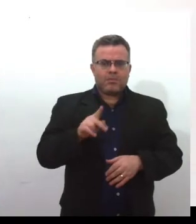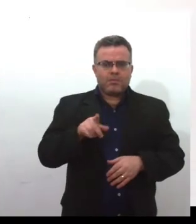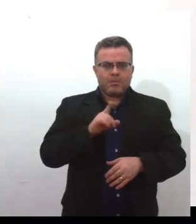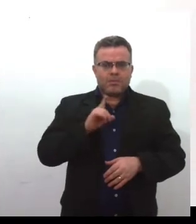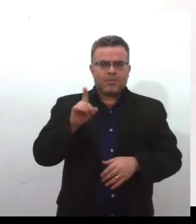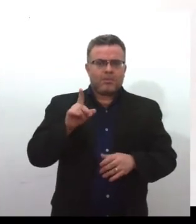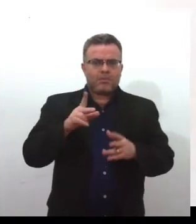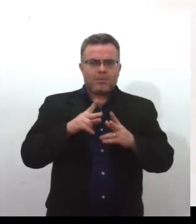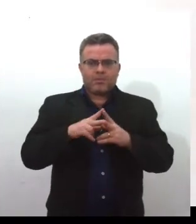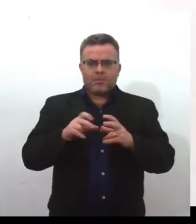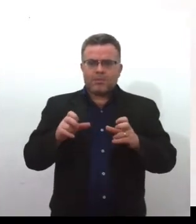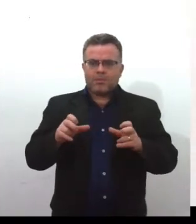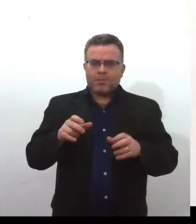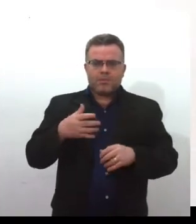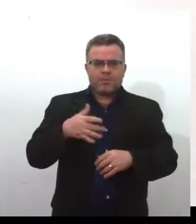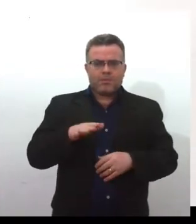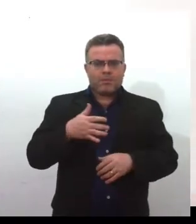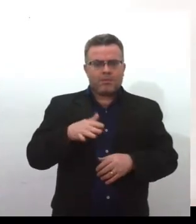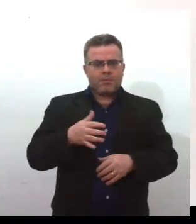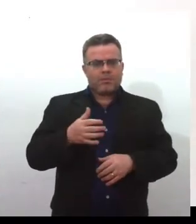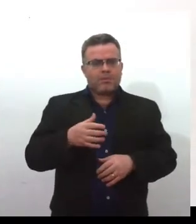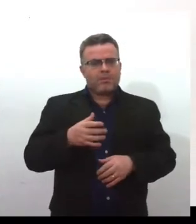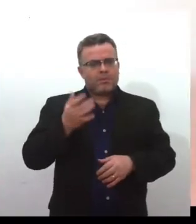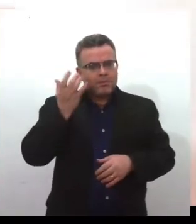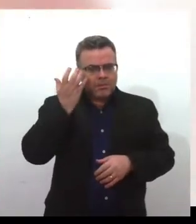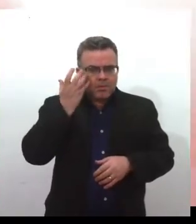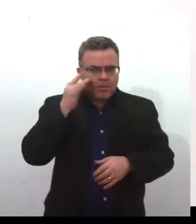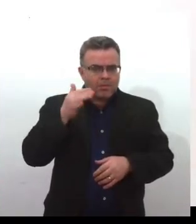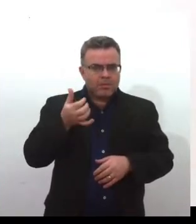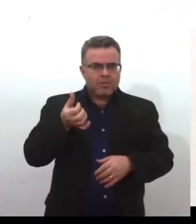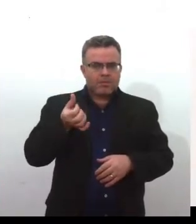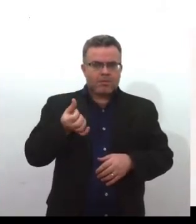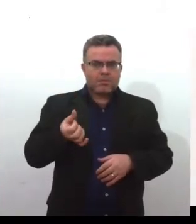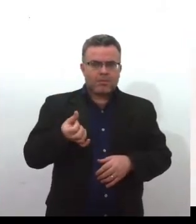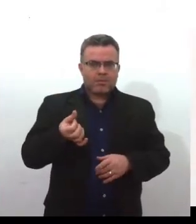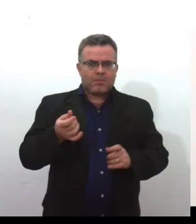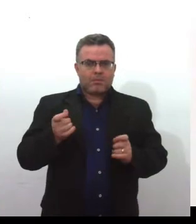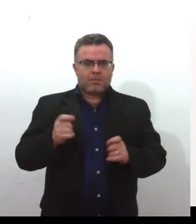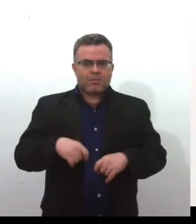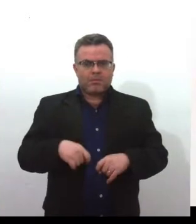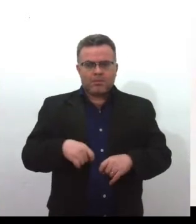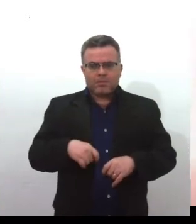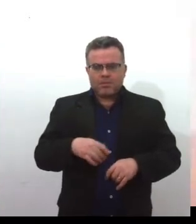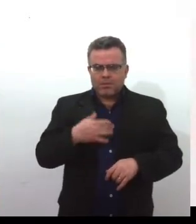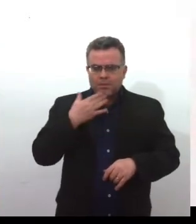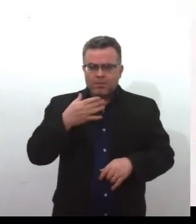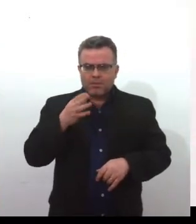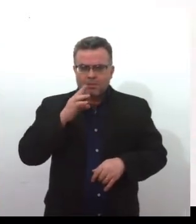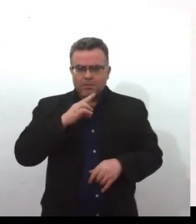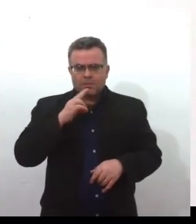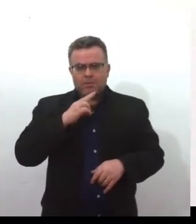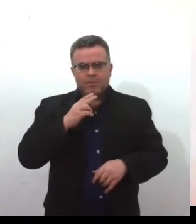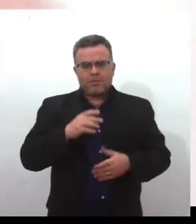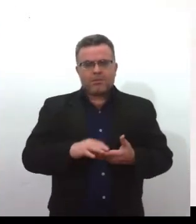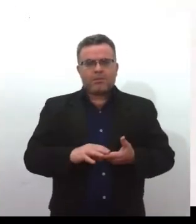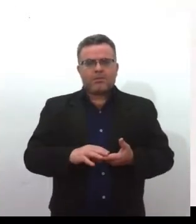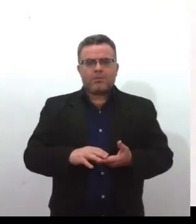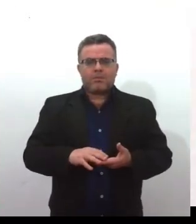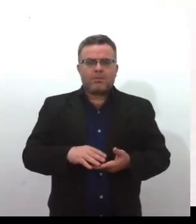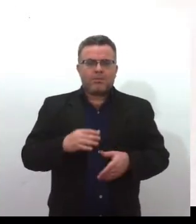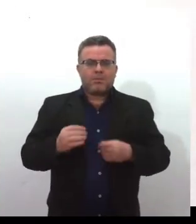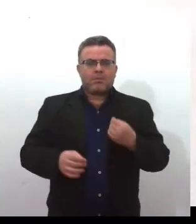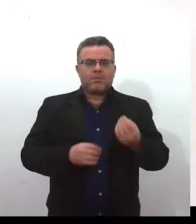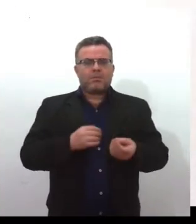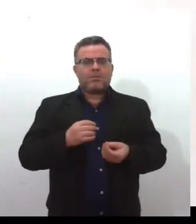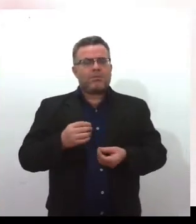E, menos de seis dias, o projeto tramita, aí ela pede urgência na tramitação. E aí, em menos de seis